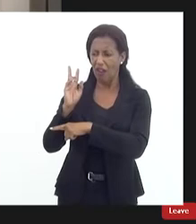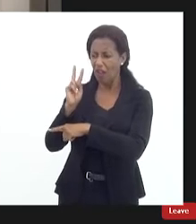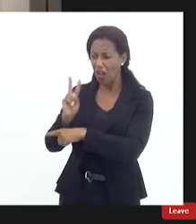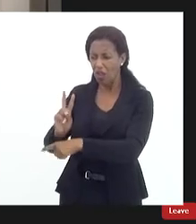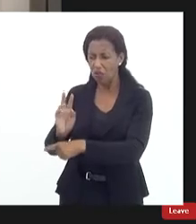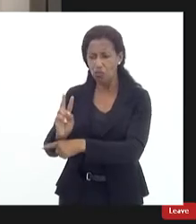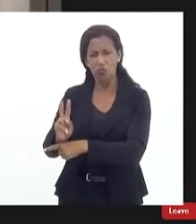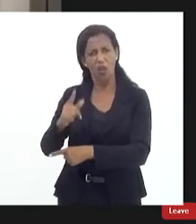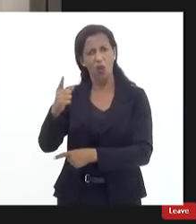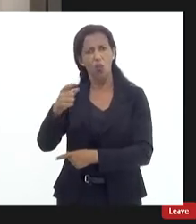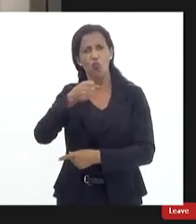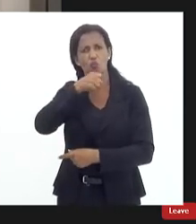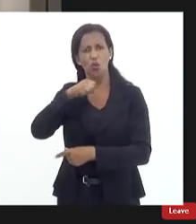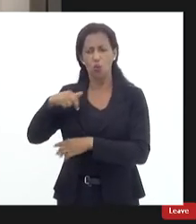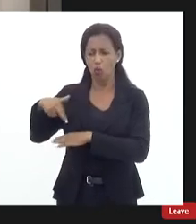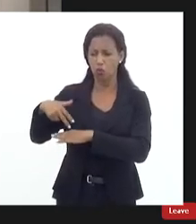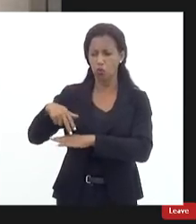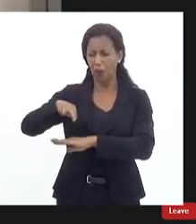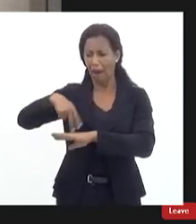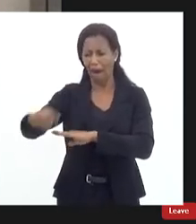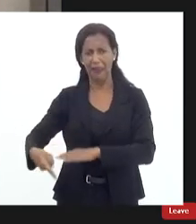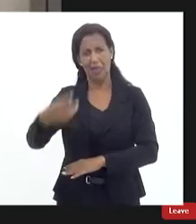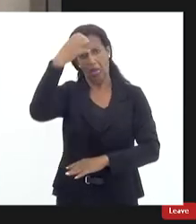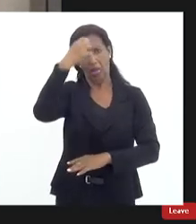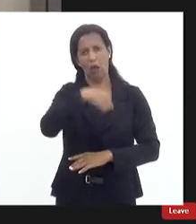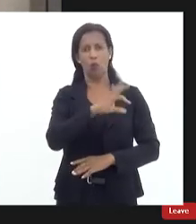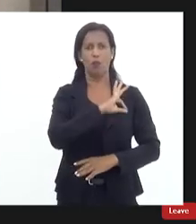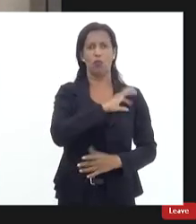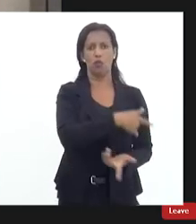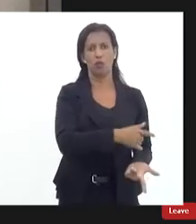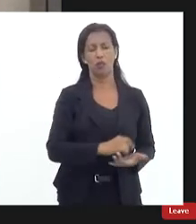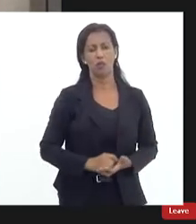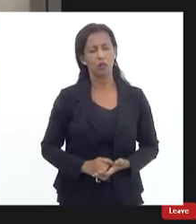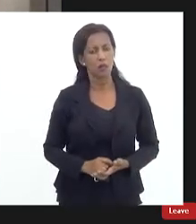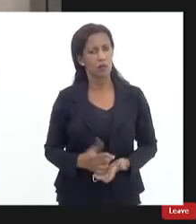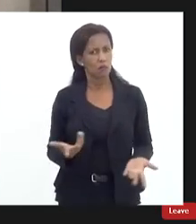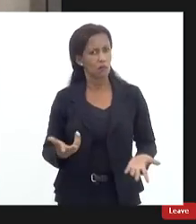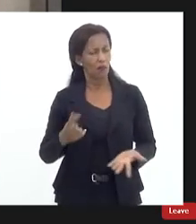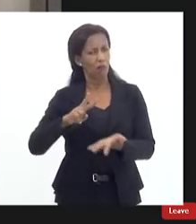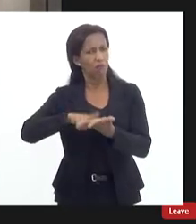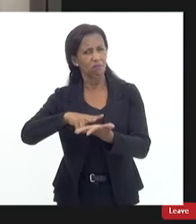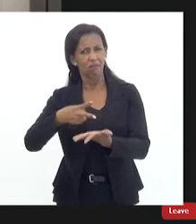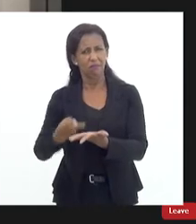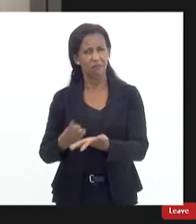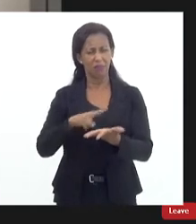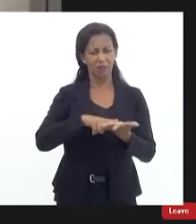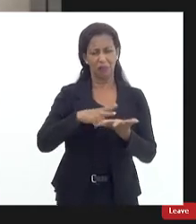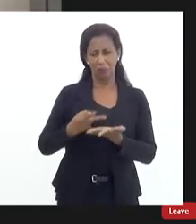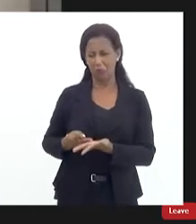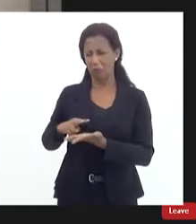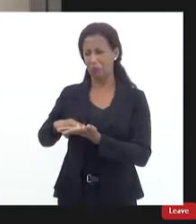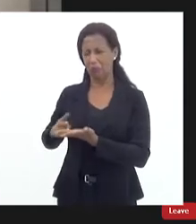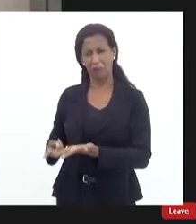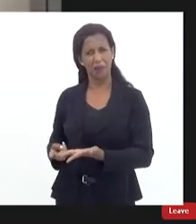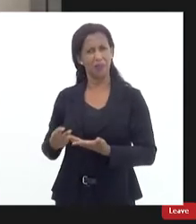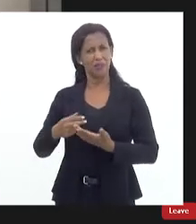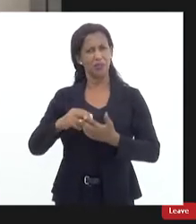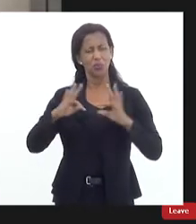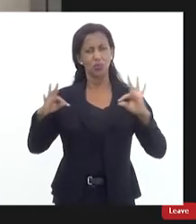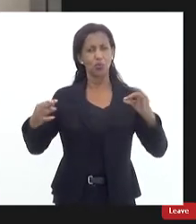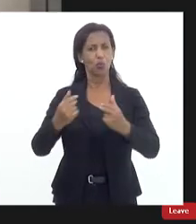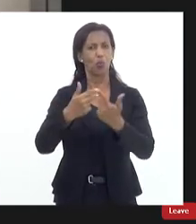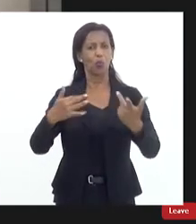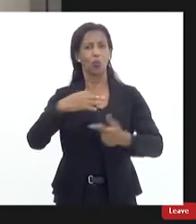e todos nós pagamos essa das interpretações das mazelas das maldades que são